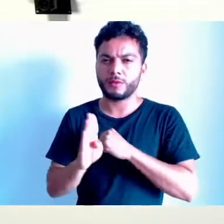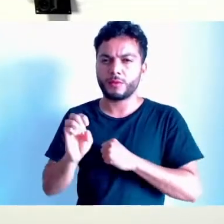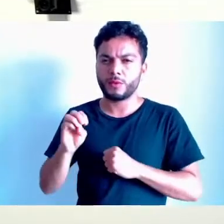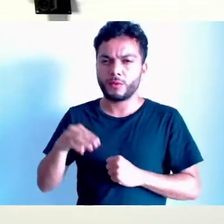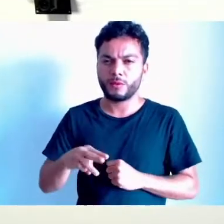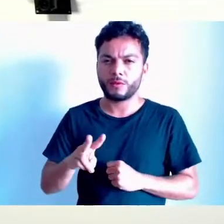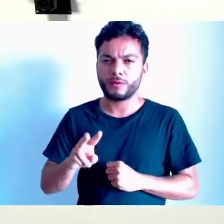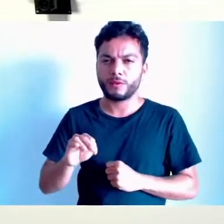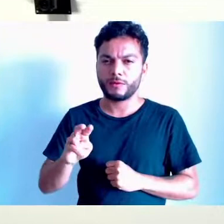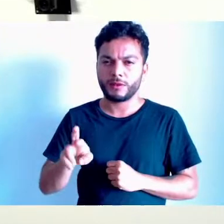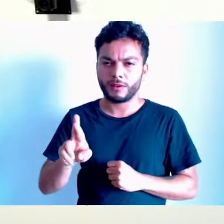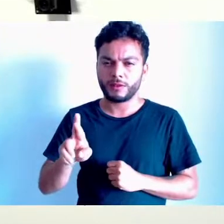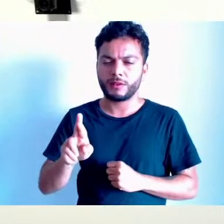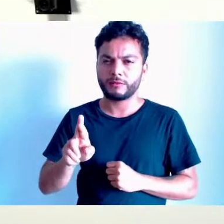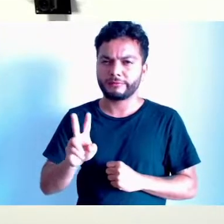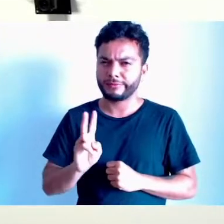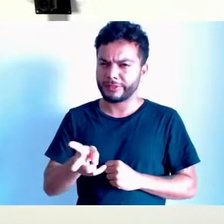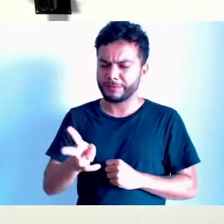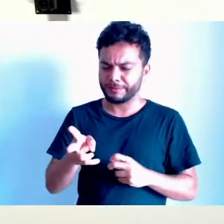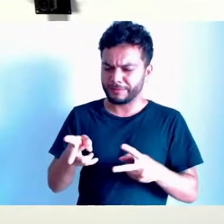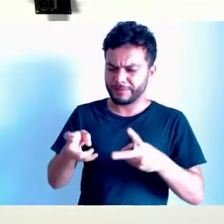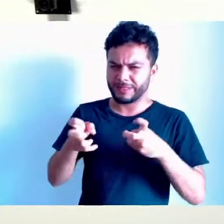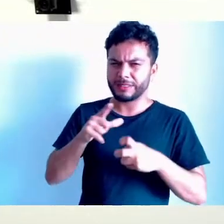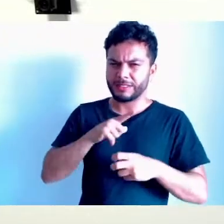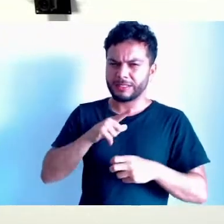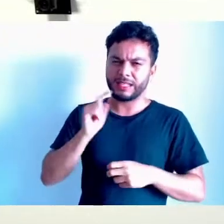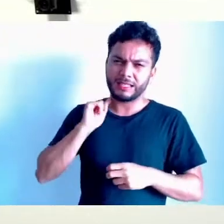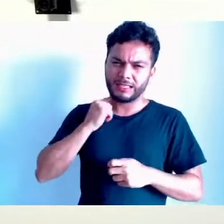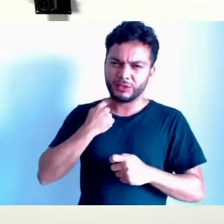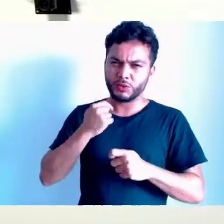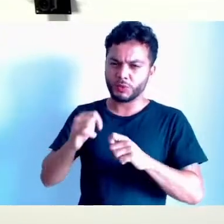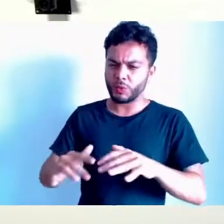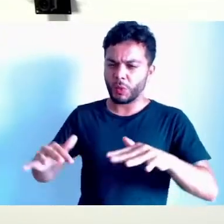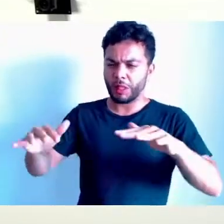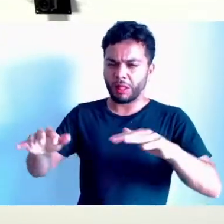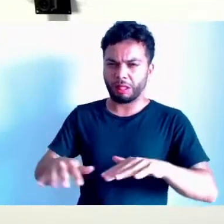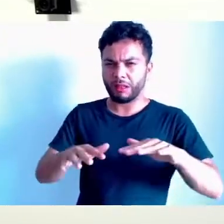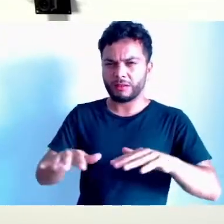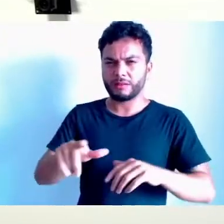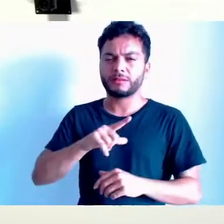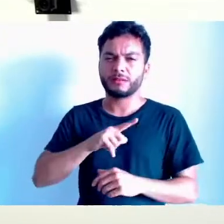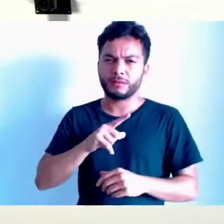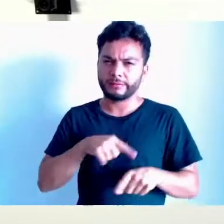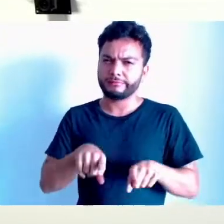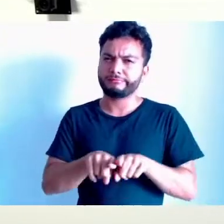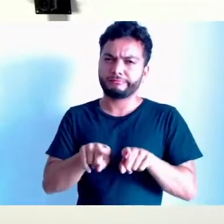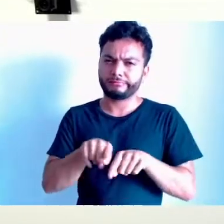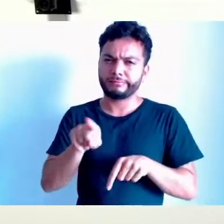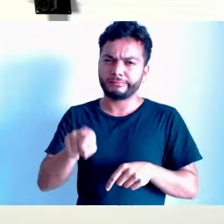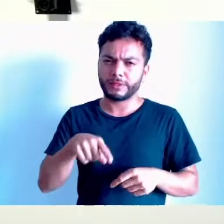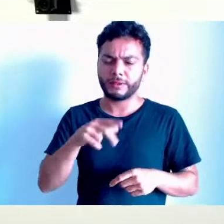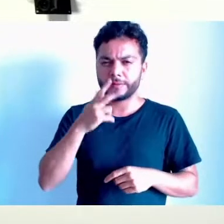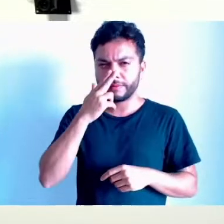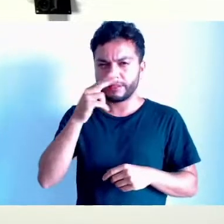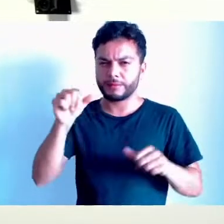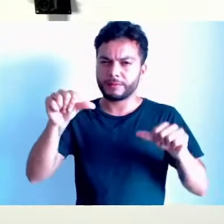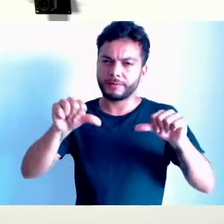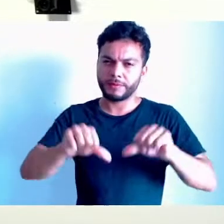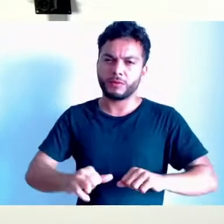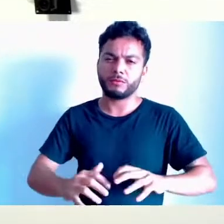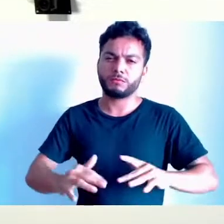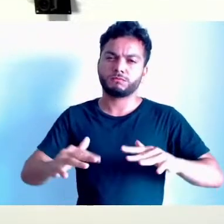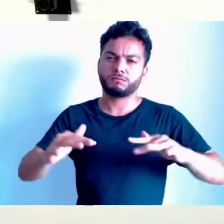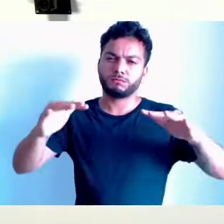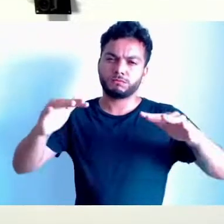passando, boiando toda hora. E isso ajudou também para alguns pontos de alagamento. Mas que seja resolvida essa situação de uma